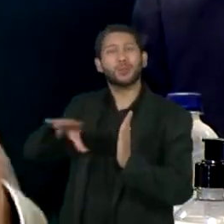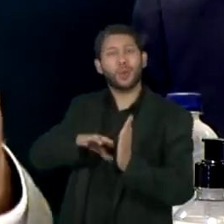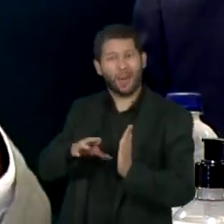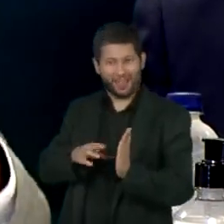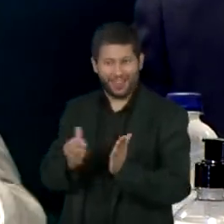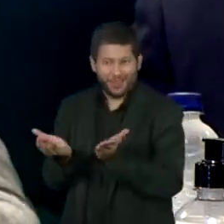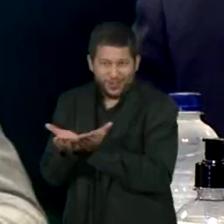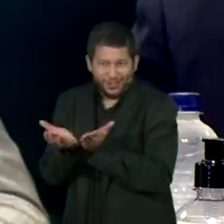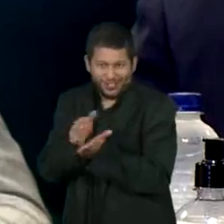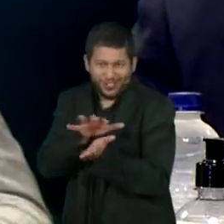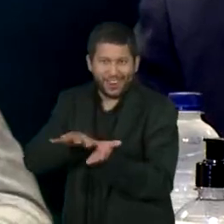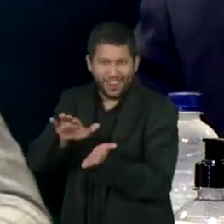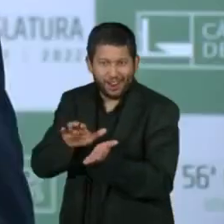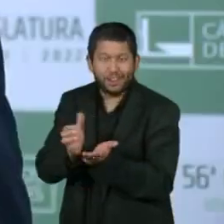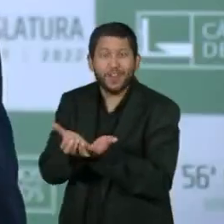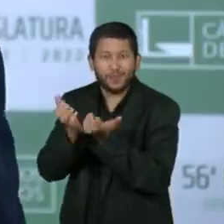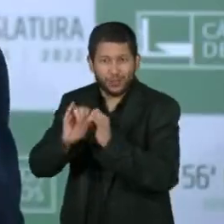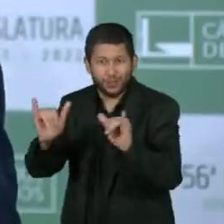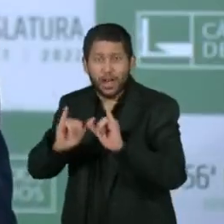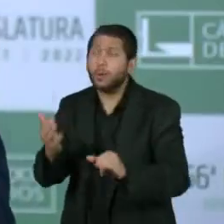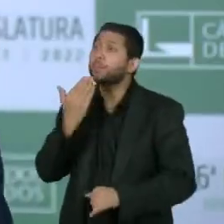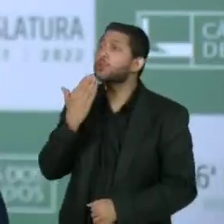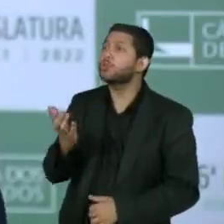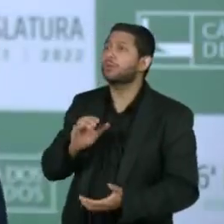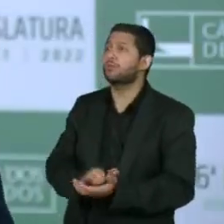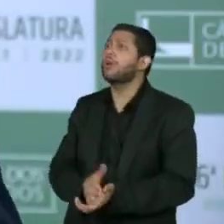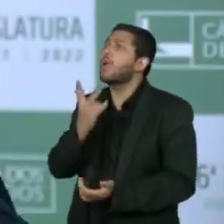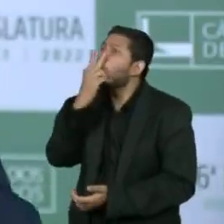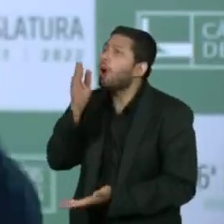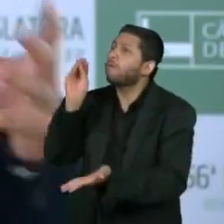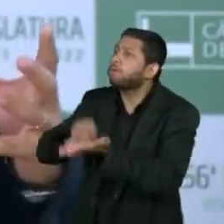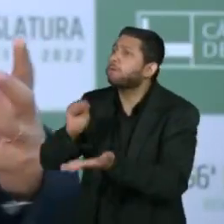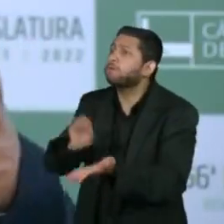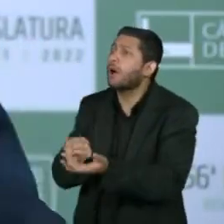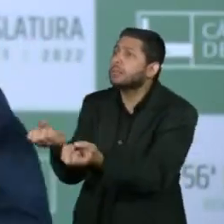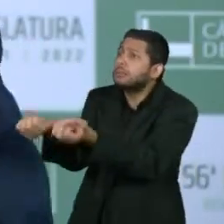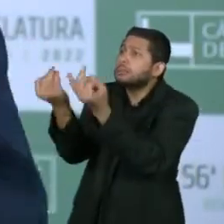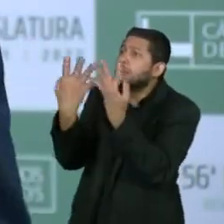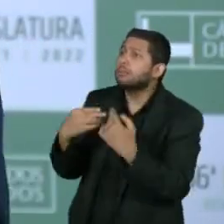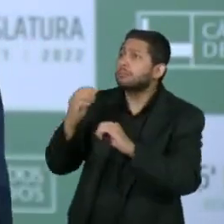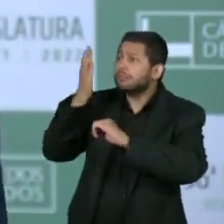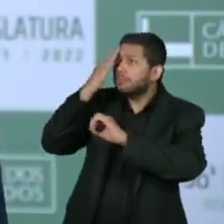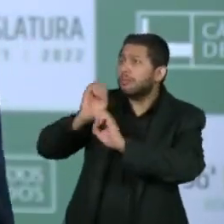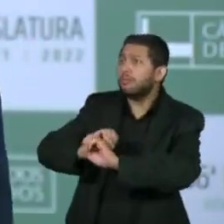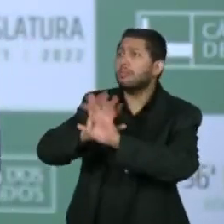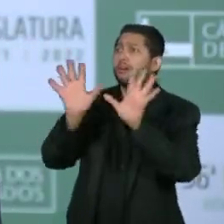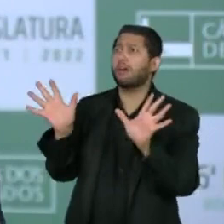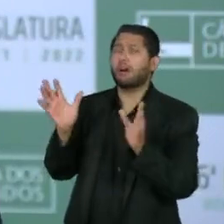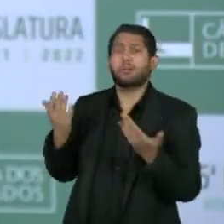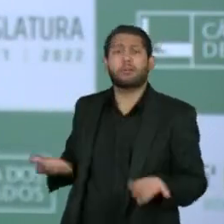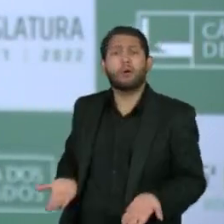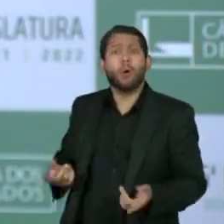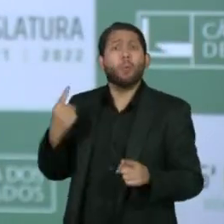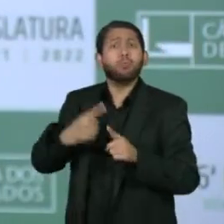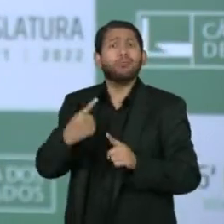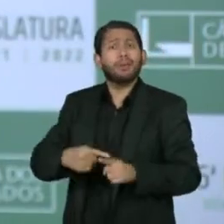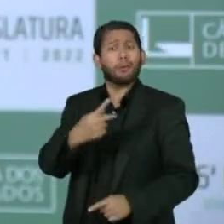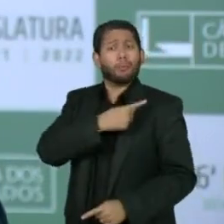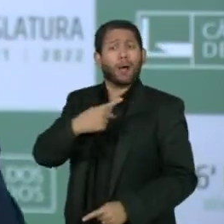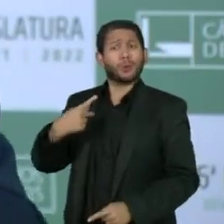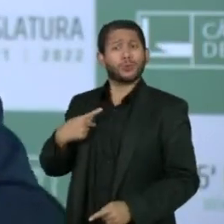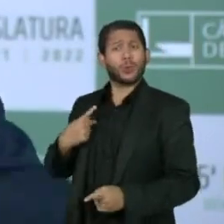esclarecimentos ao ministro Milton Ribeiro. Acho que também falta esclarecer porquê e em que circunstâncias se dá pastores